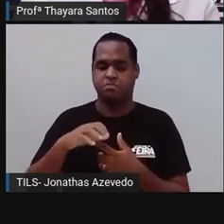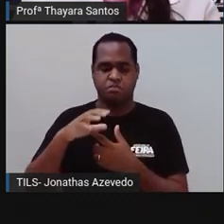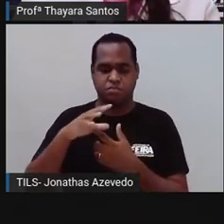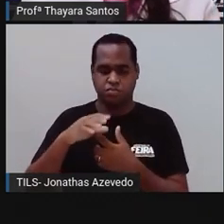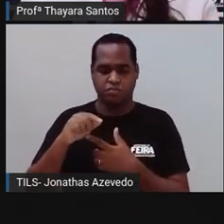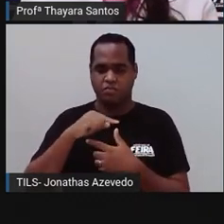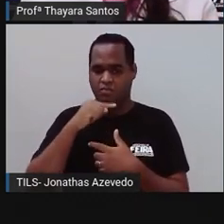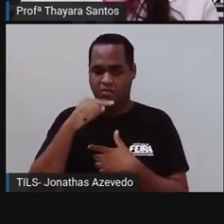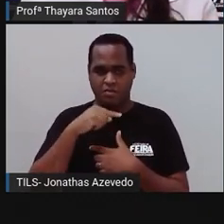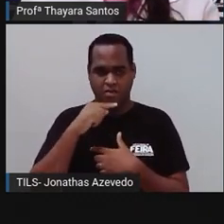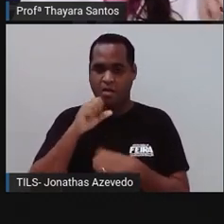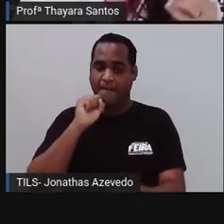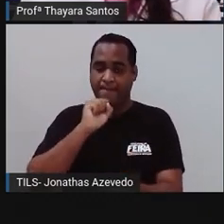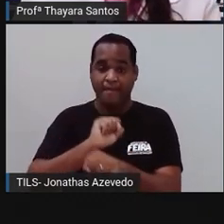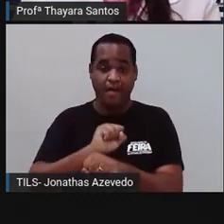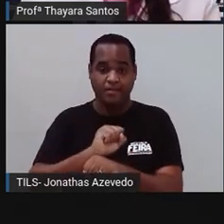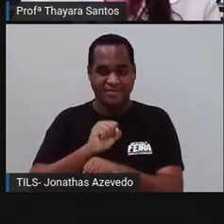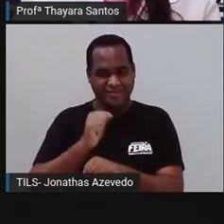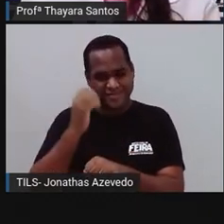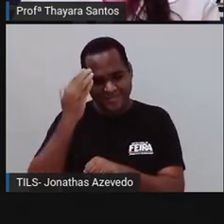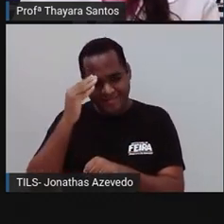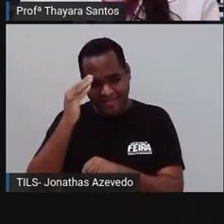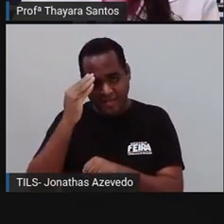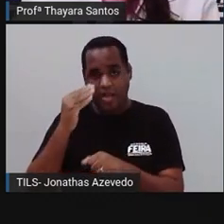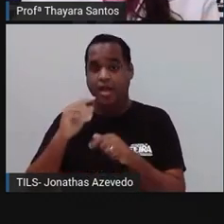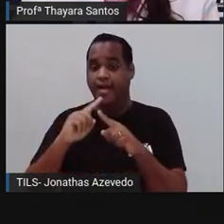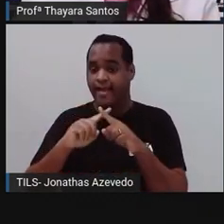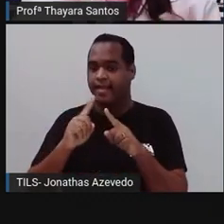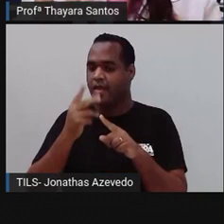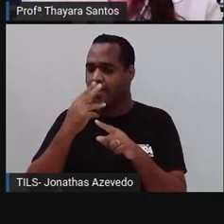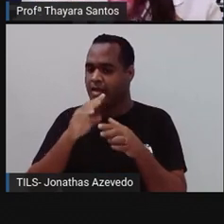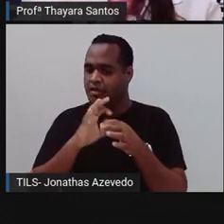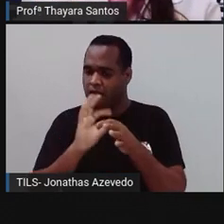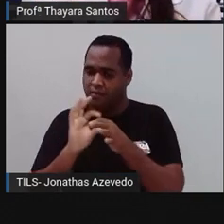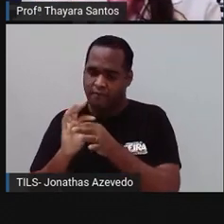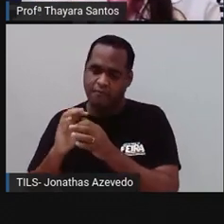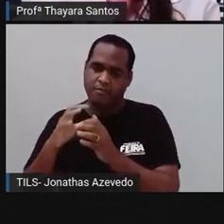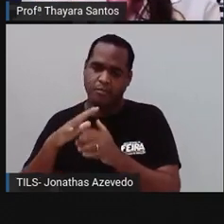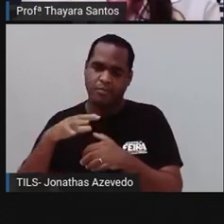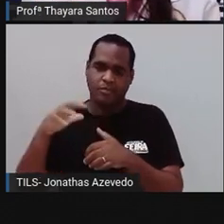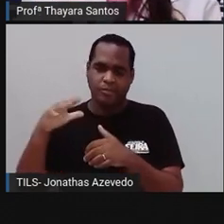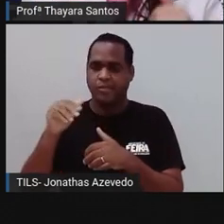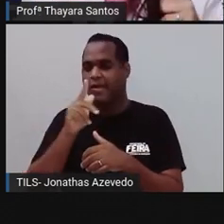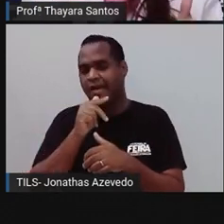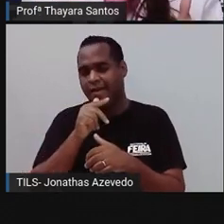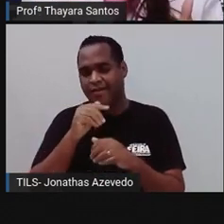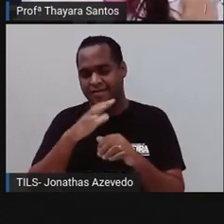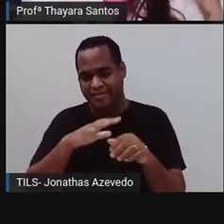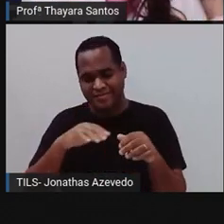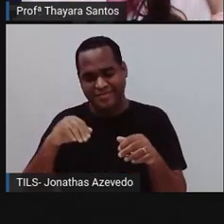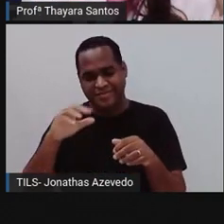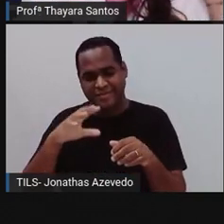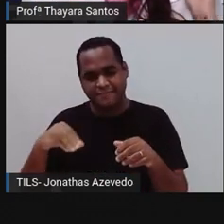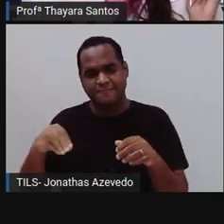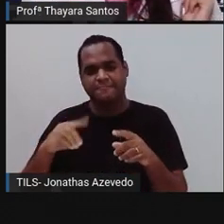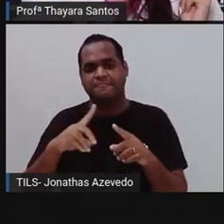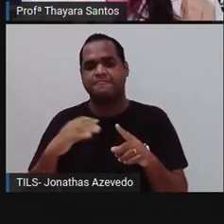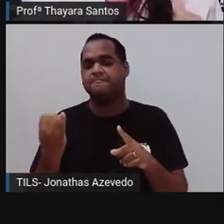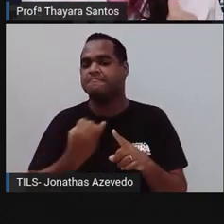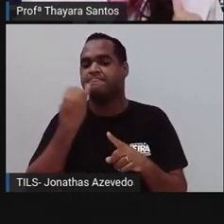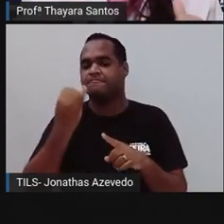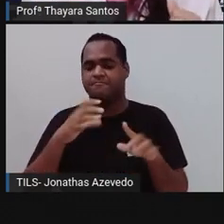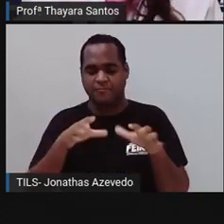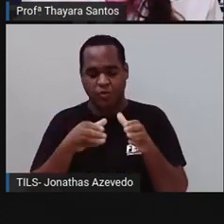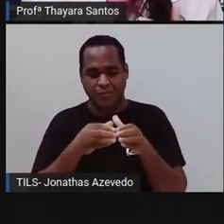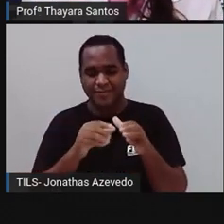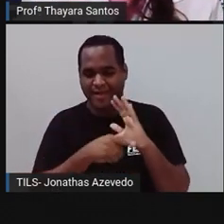presos ali no substrato. E tem quinidários que são livre-natantes, como é o caso da água-viva. Importante, o grupo anterior